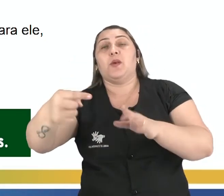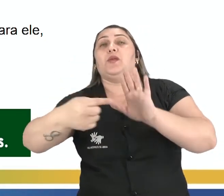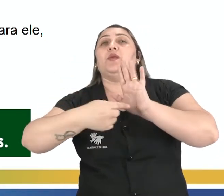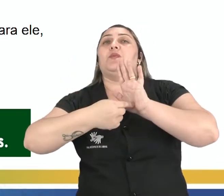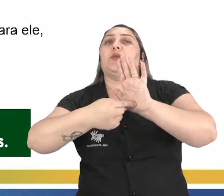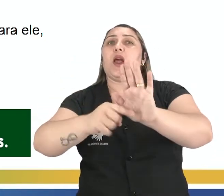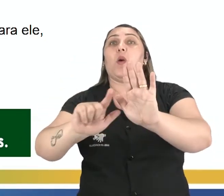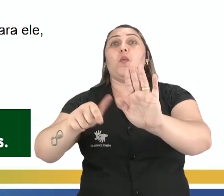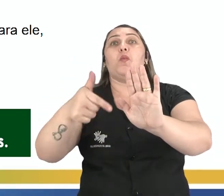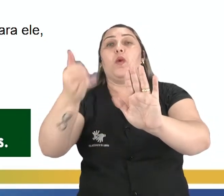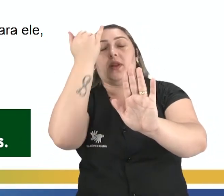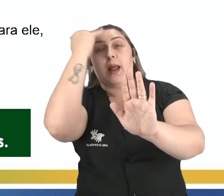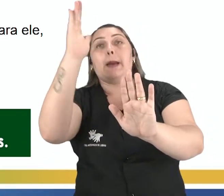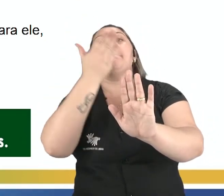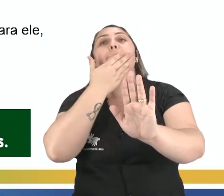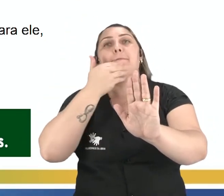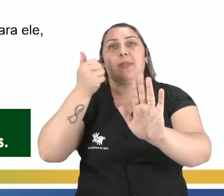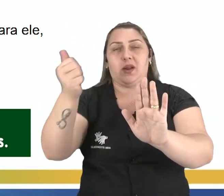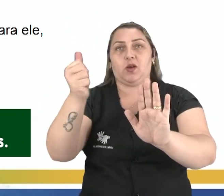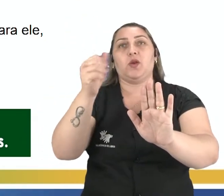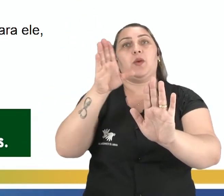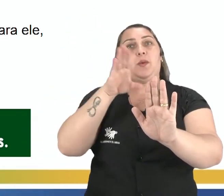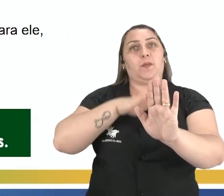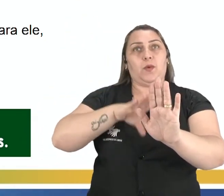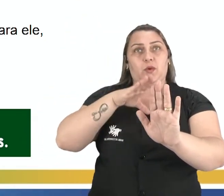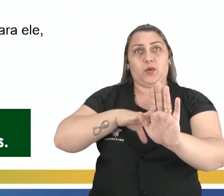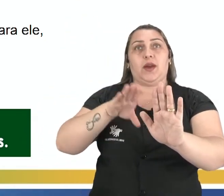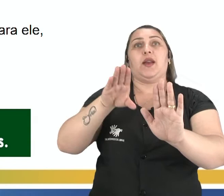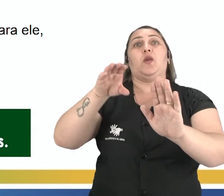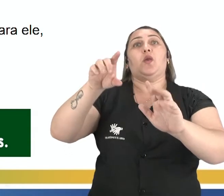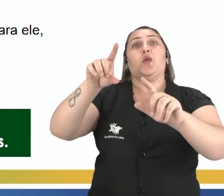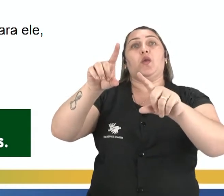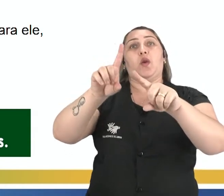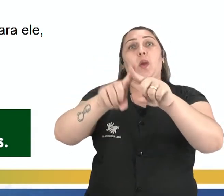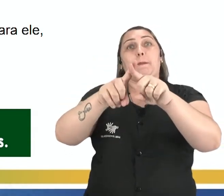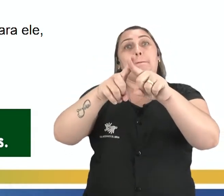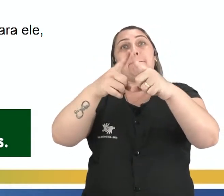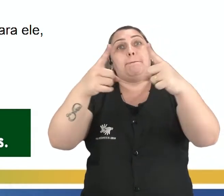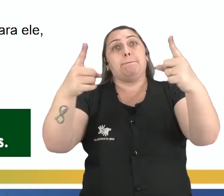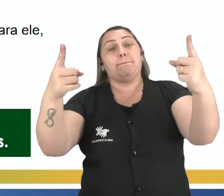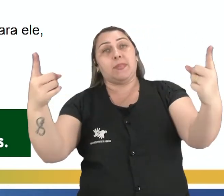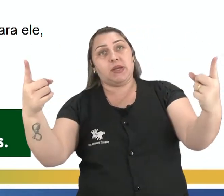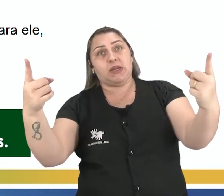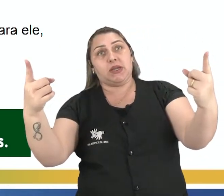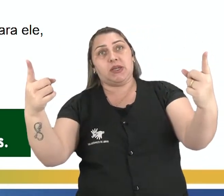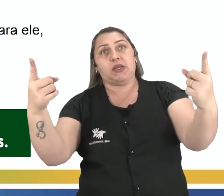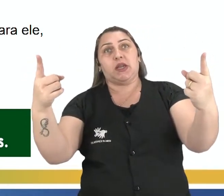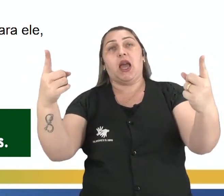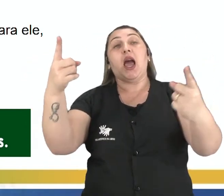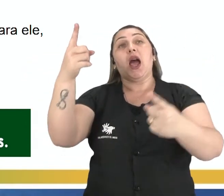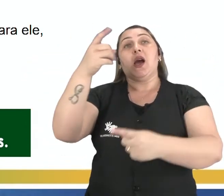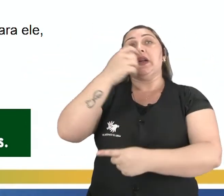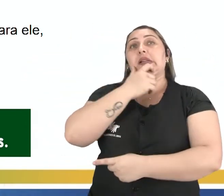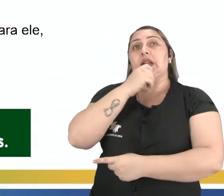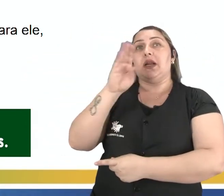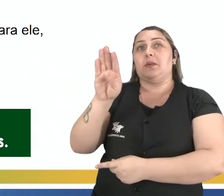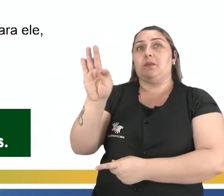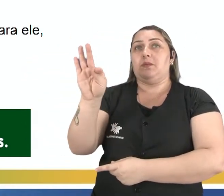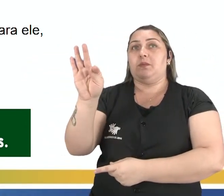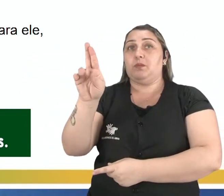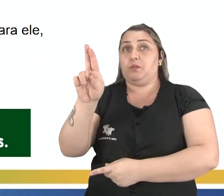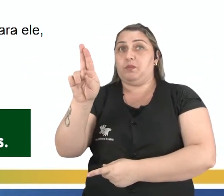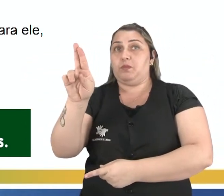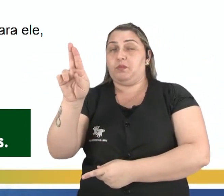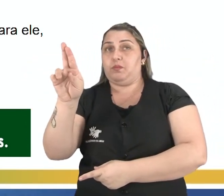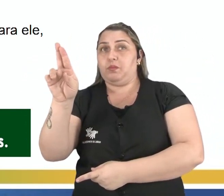mostrar uma outra ideia. No português eu uso mais. No inglês, but. Facinho. Exemplos.